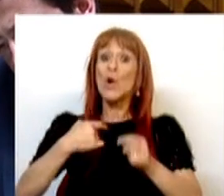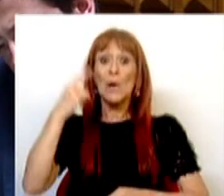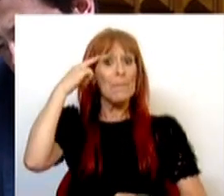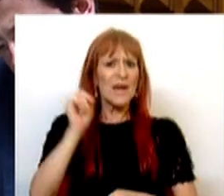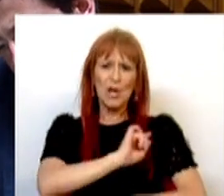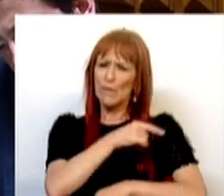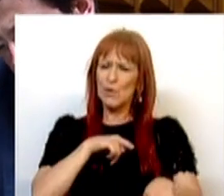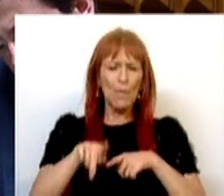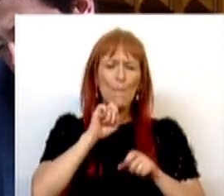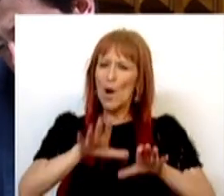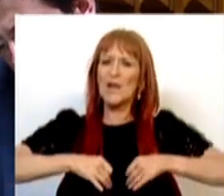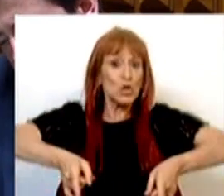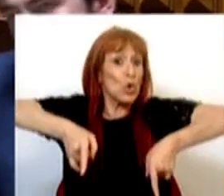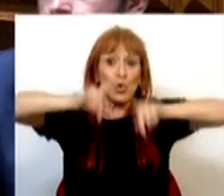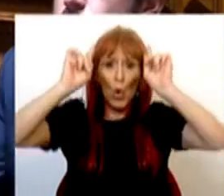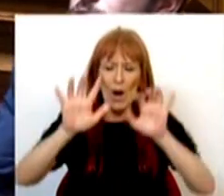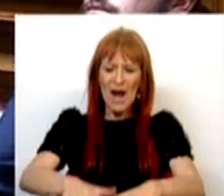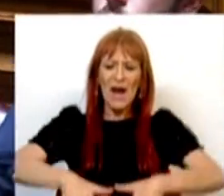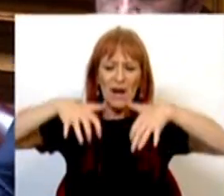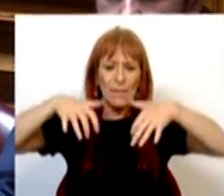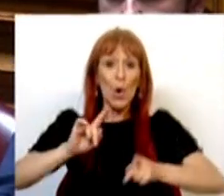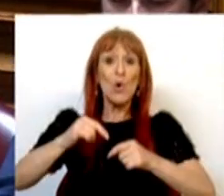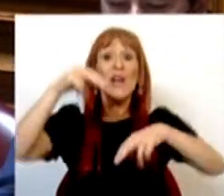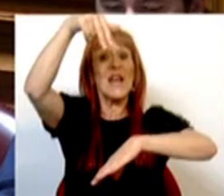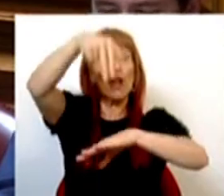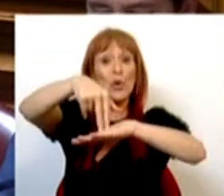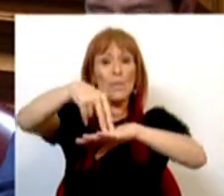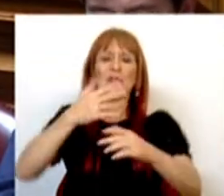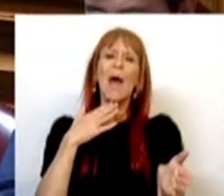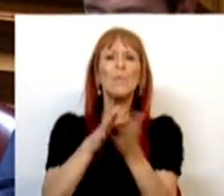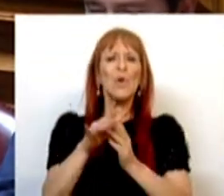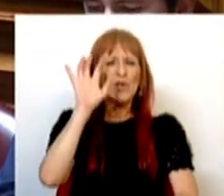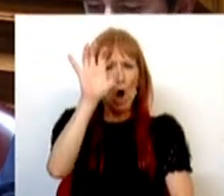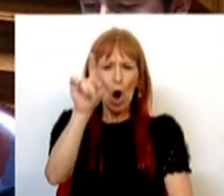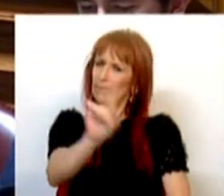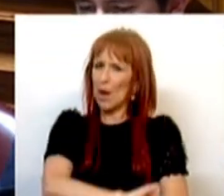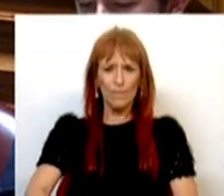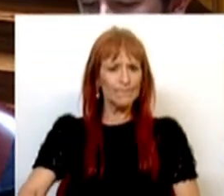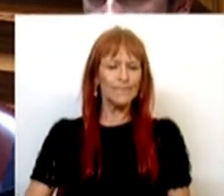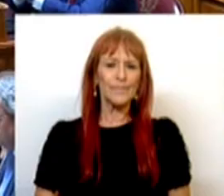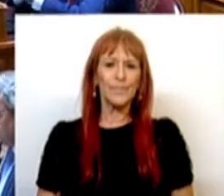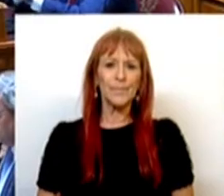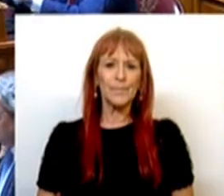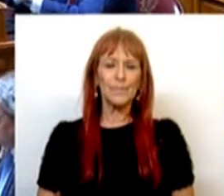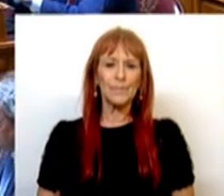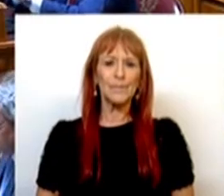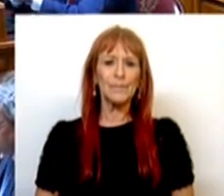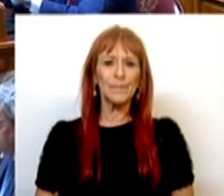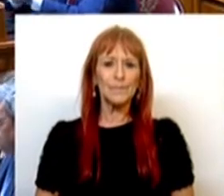penso que nenhuma força política pode aceitar é que esta Câmara e aquela tribuna sejam usadas para insulto pessoal. Muito obrigado. Muito obrigado.